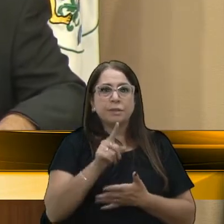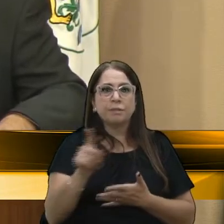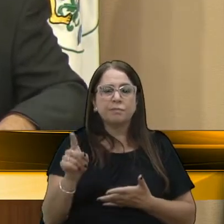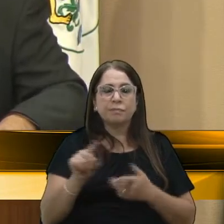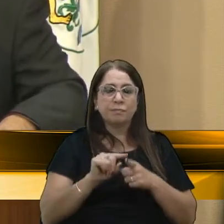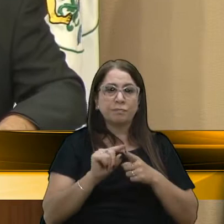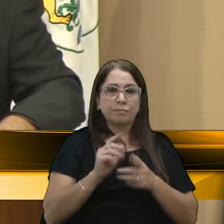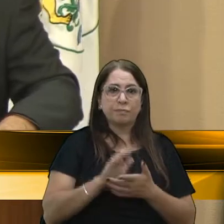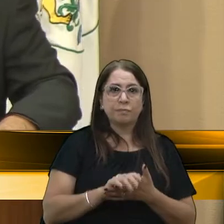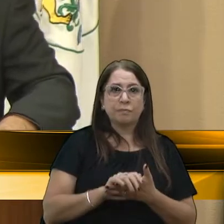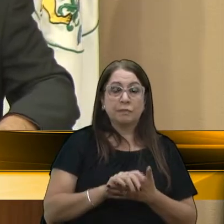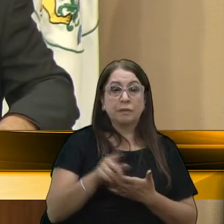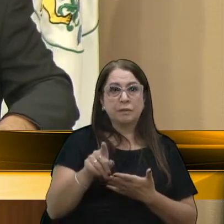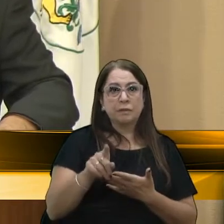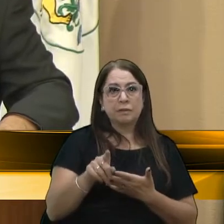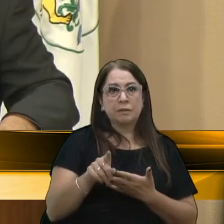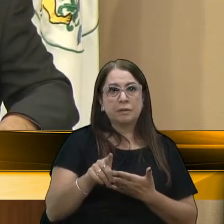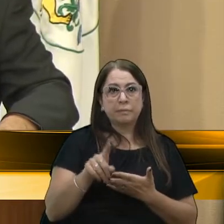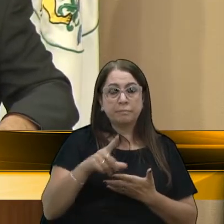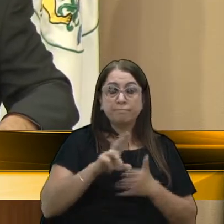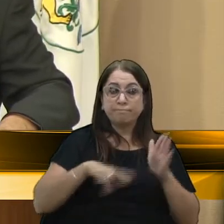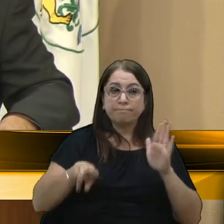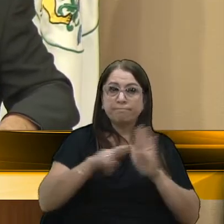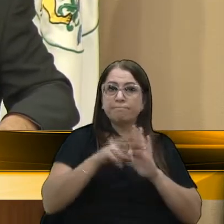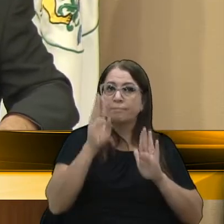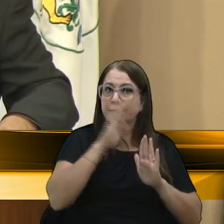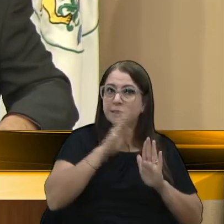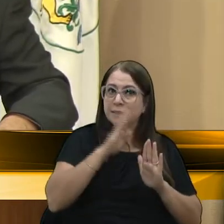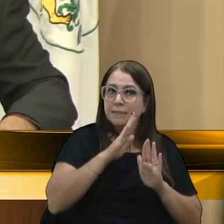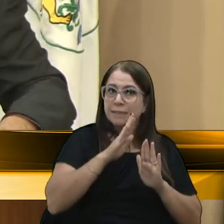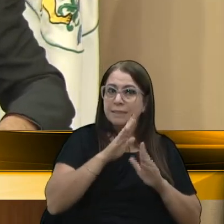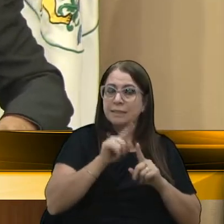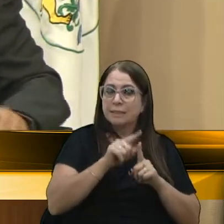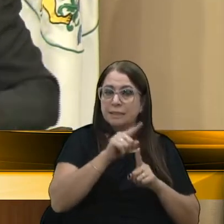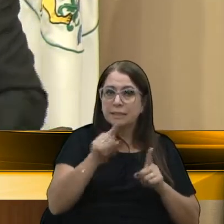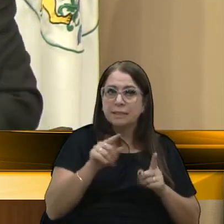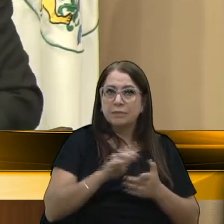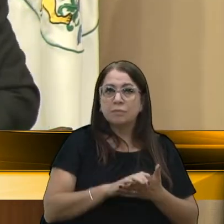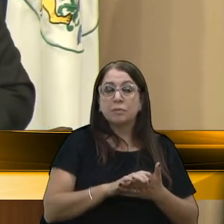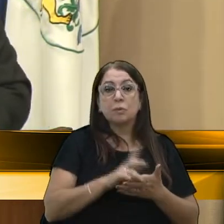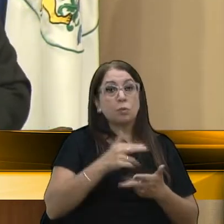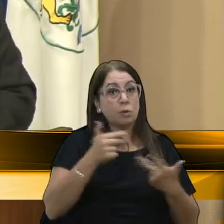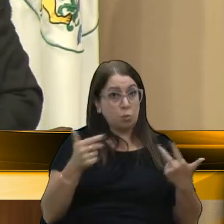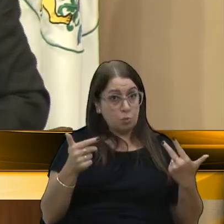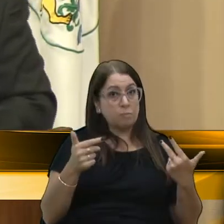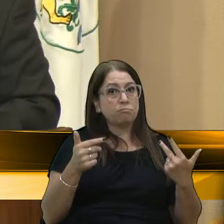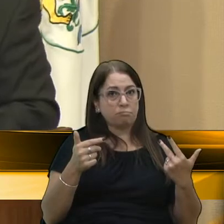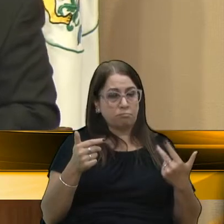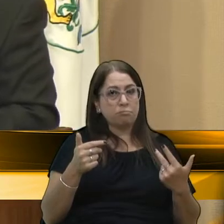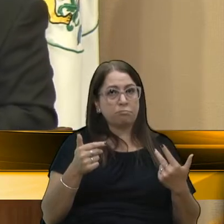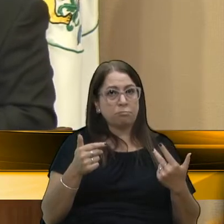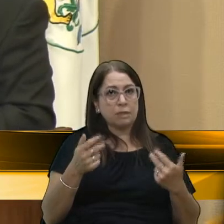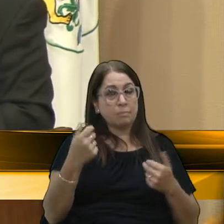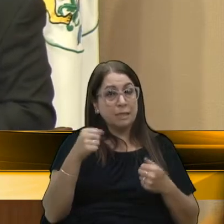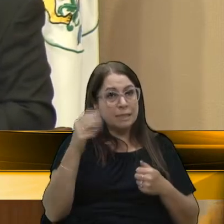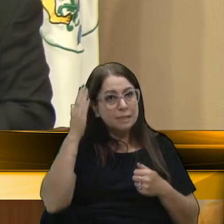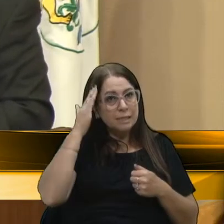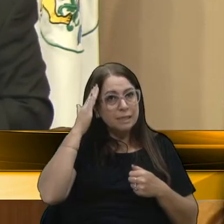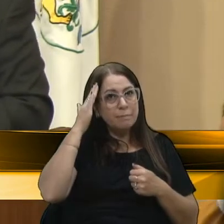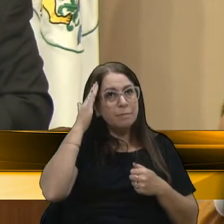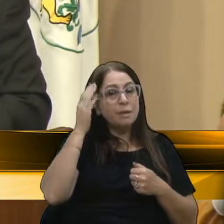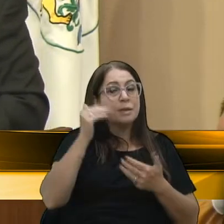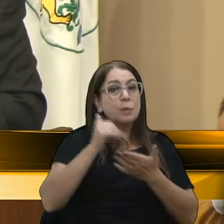que a gente esperava que se recuperassem rápido, se recuperaram aqueles... E outra coisa, a gente precisa saber com a